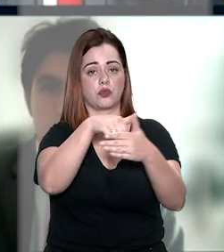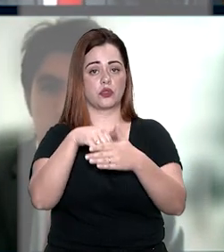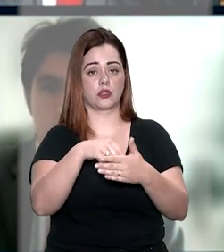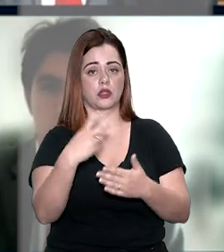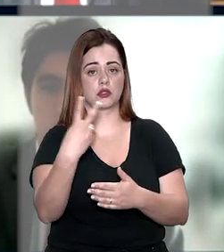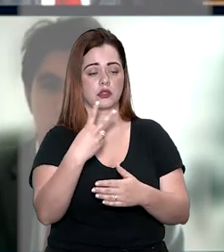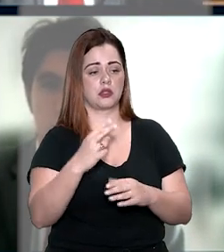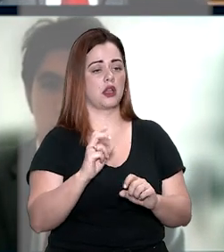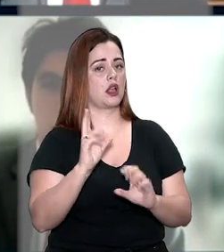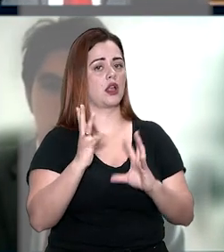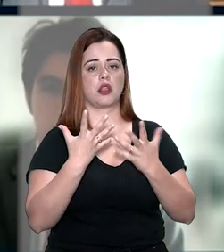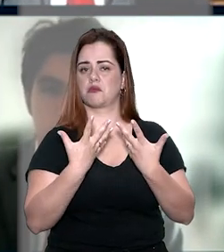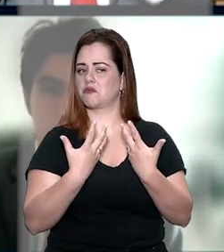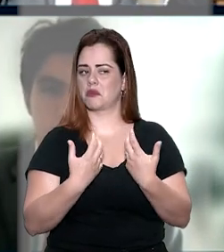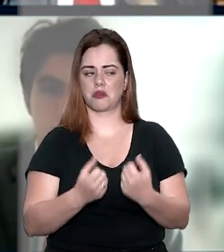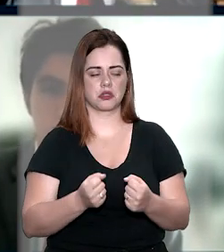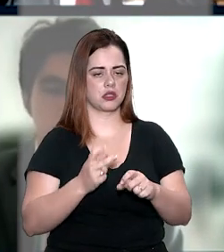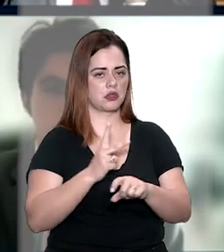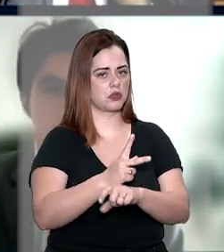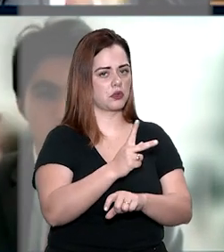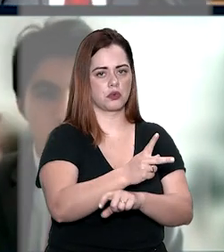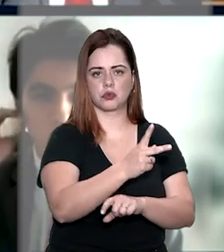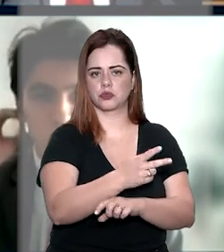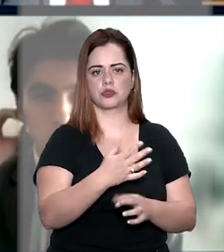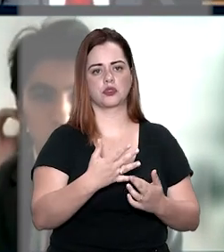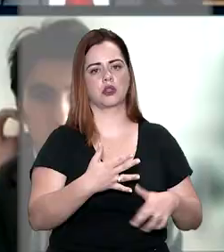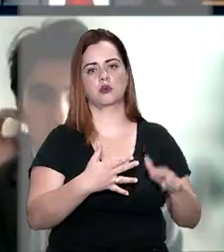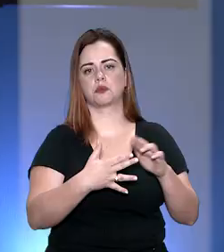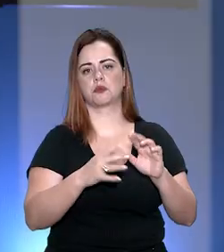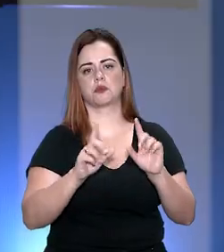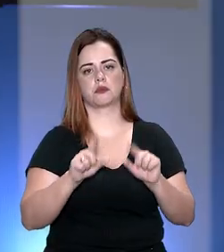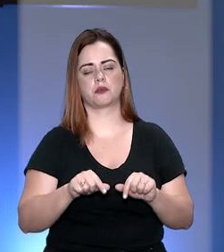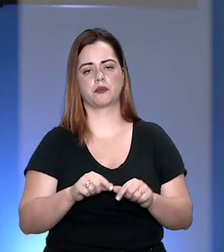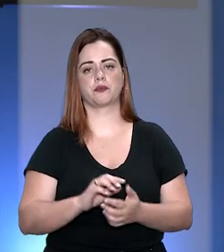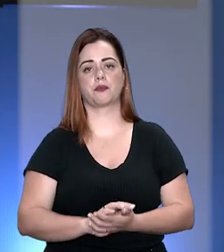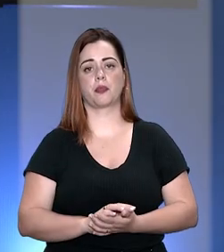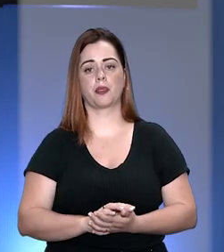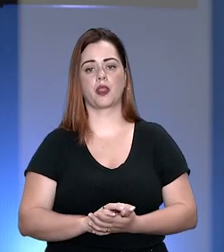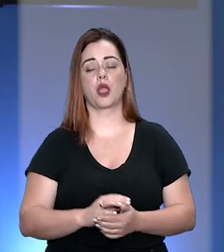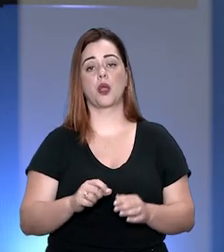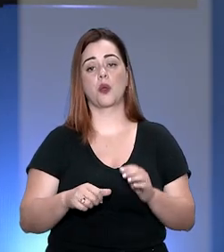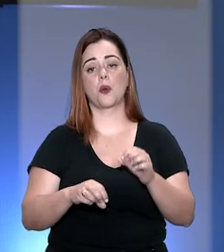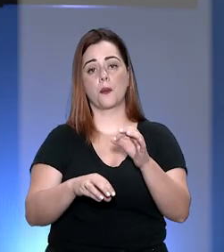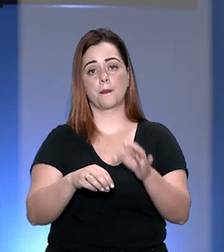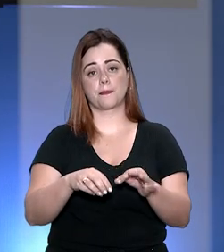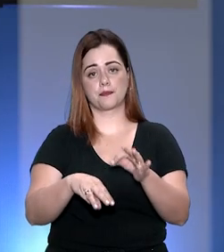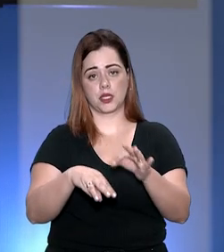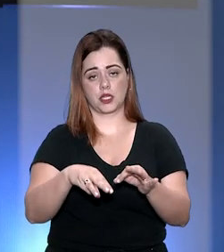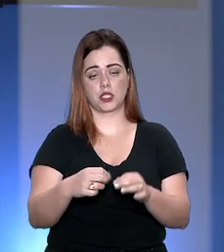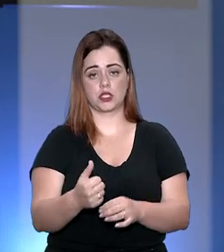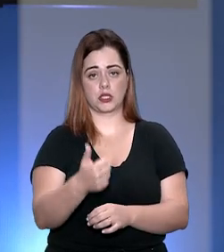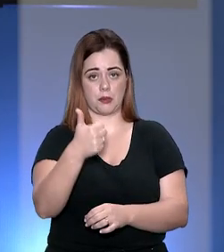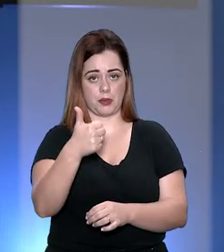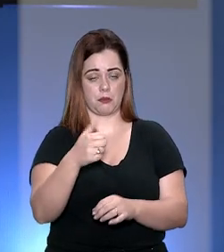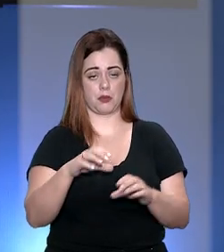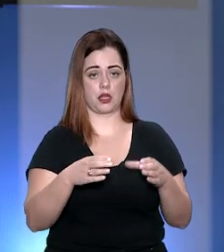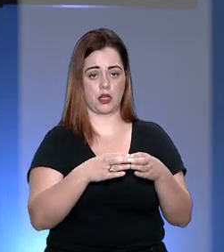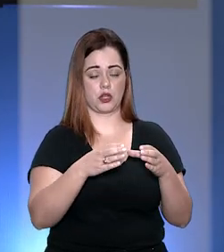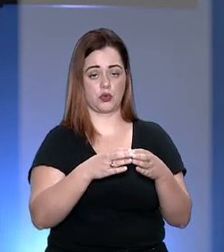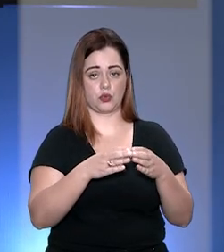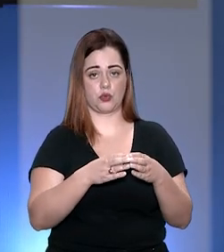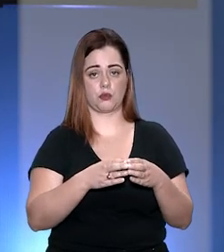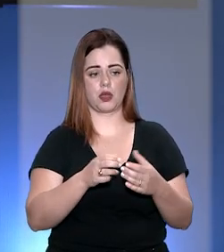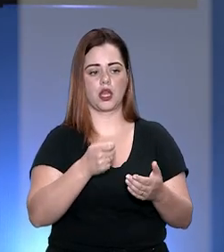a segunda turma negou o provimento ao recurso ordinário da concessionária. Os ministros da primeira turma estabeleceram que credor